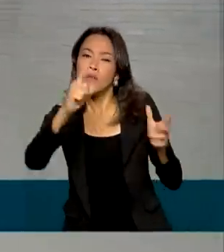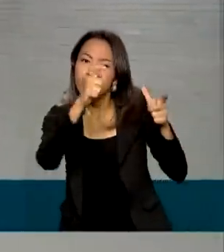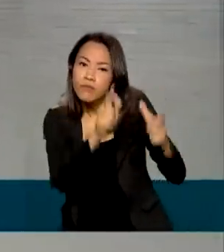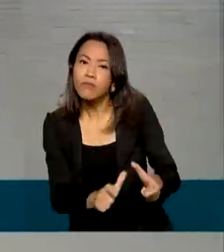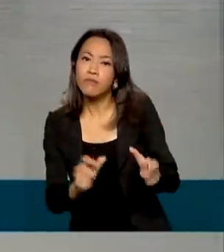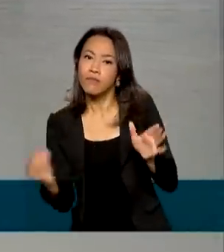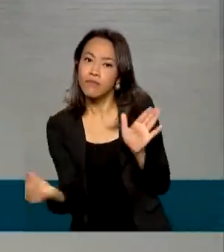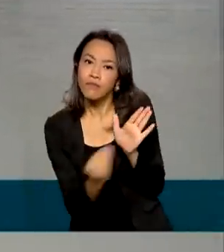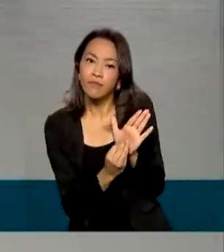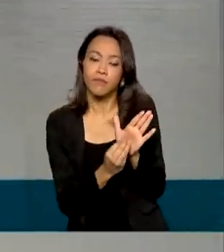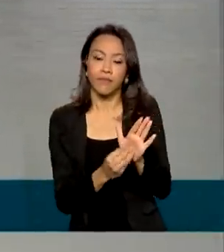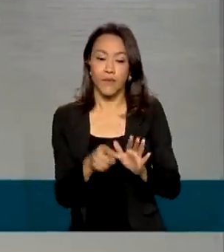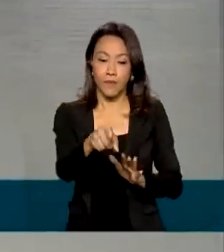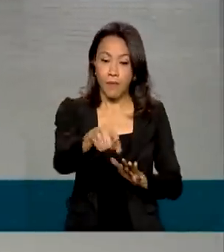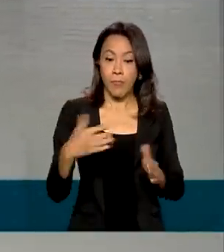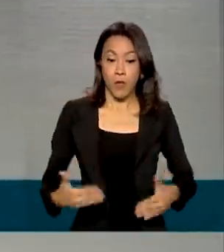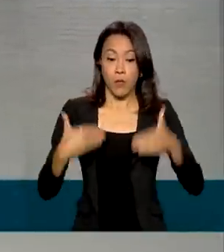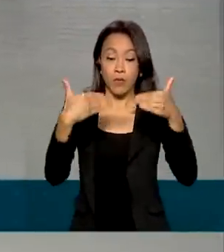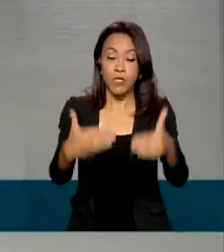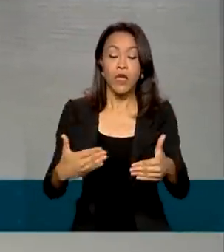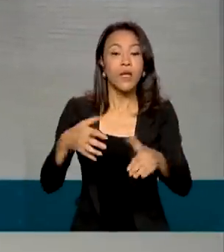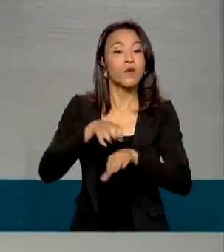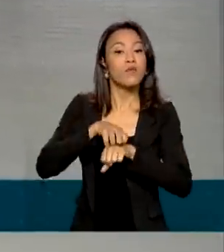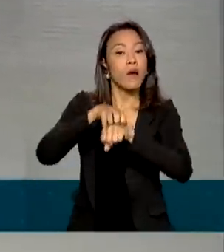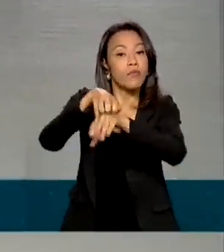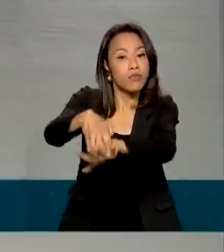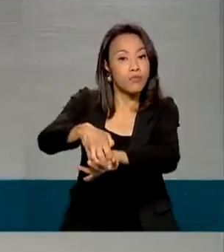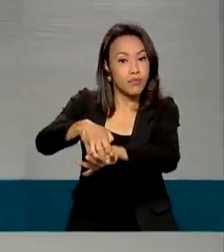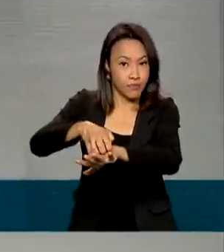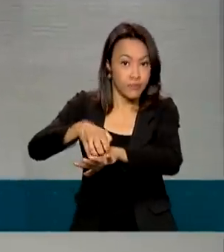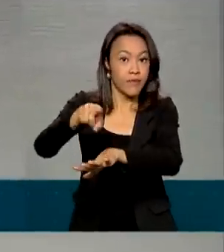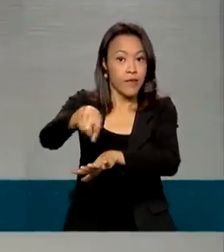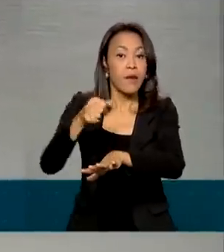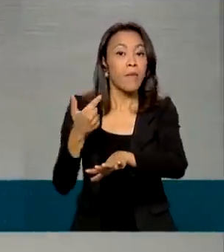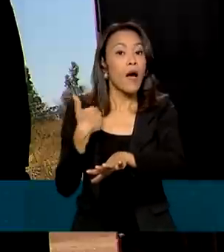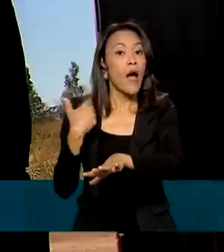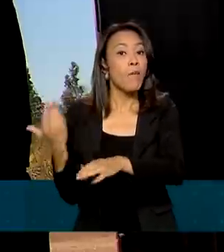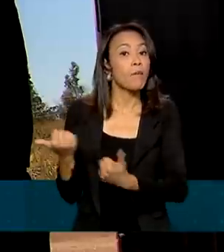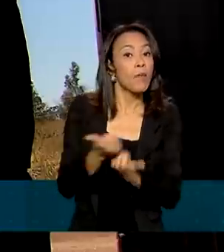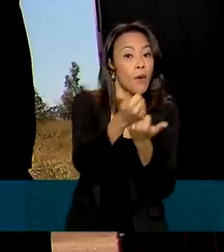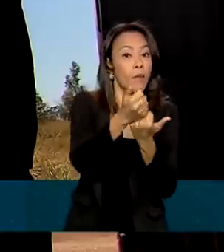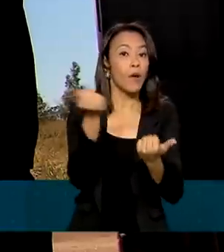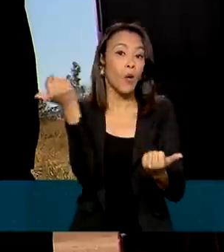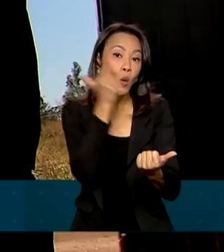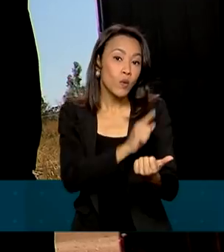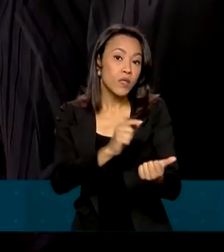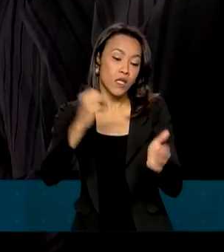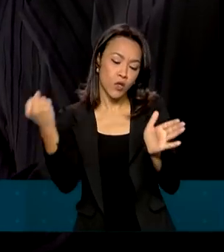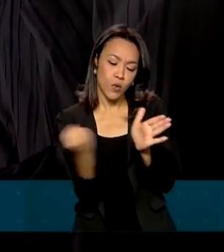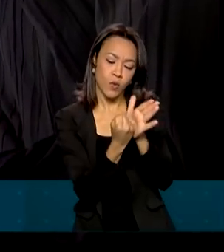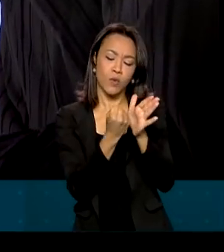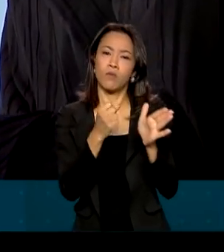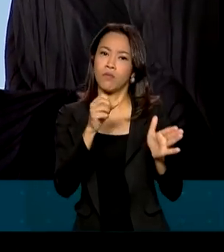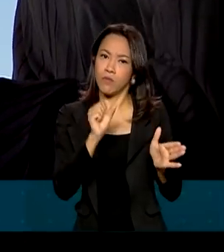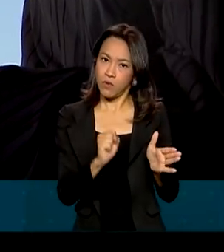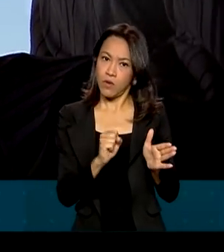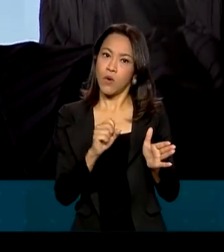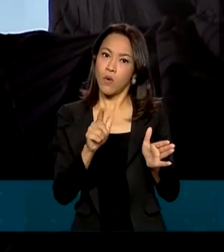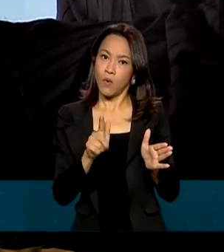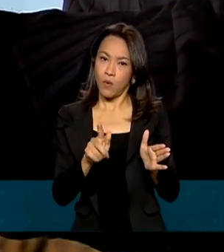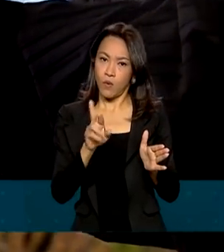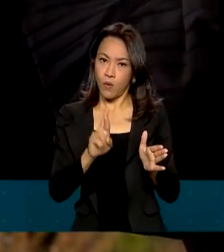da Agricultura auxilia os produtores locais a conseguirem o registro, que pode ser um diferencial na